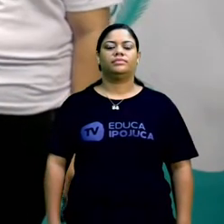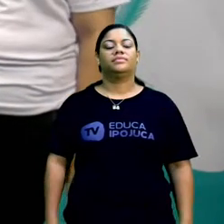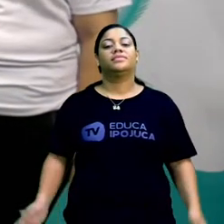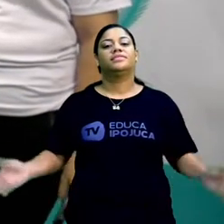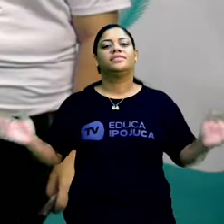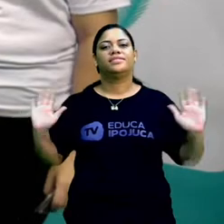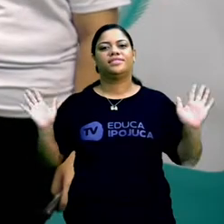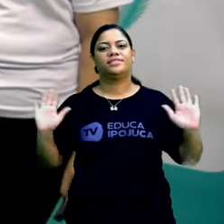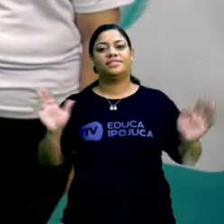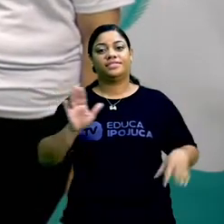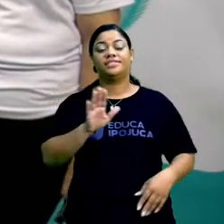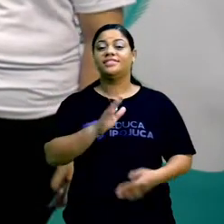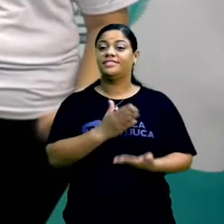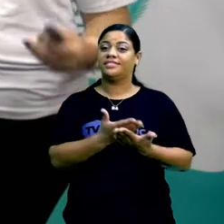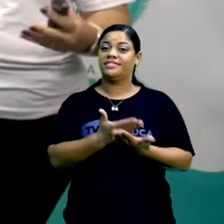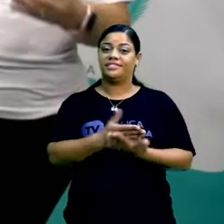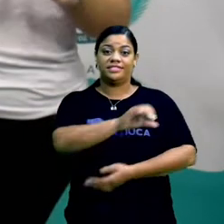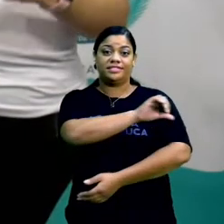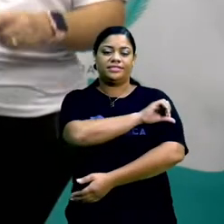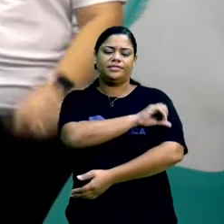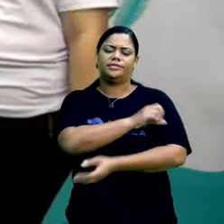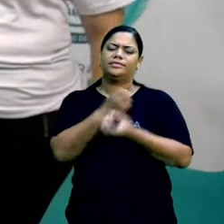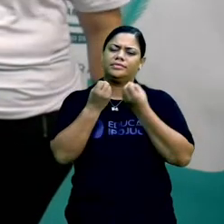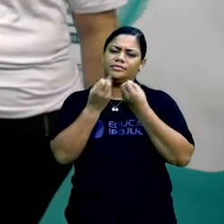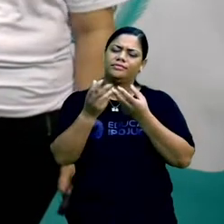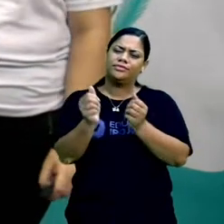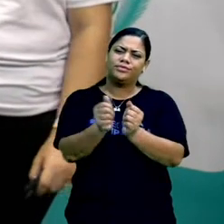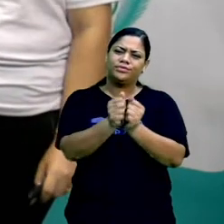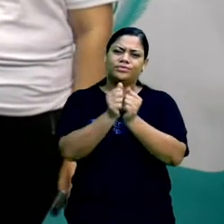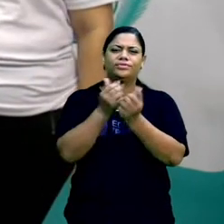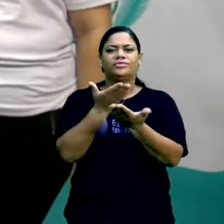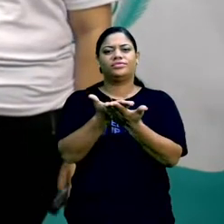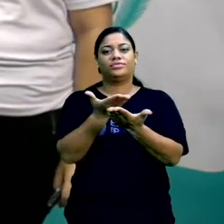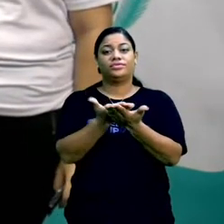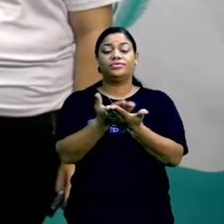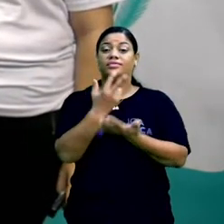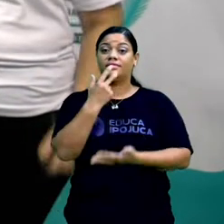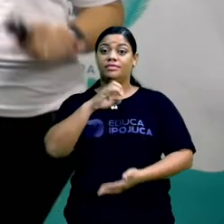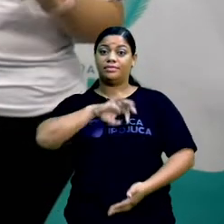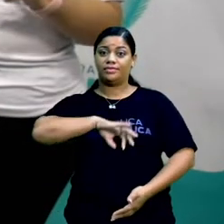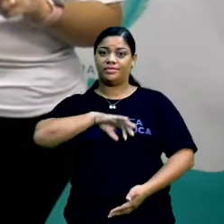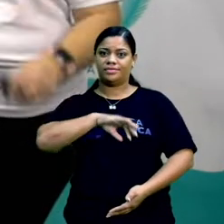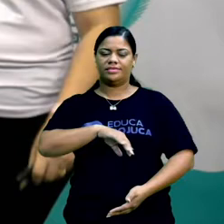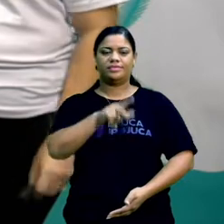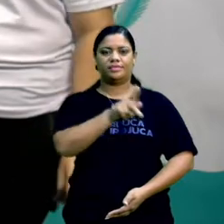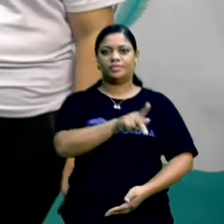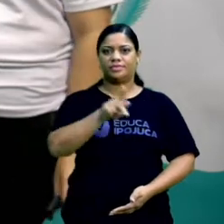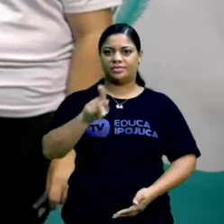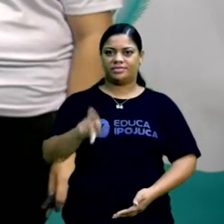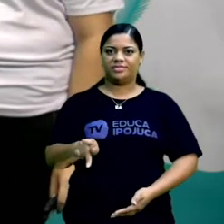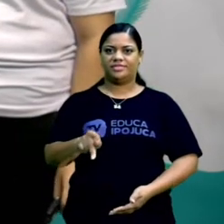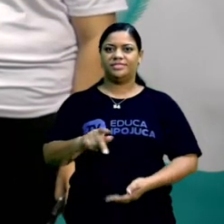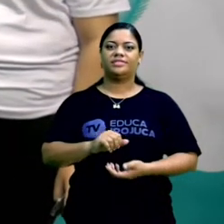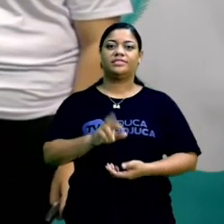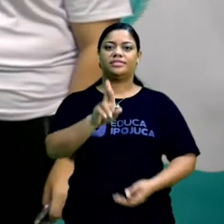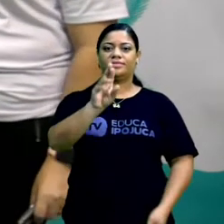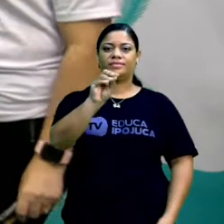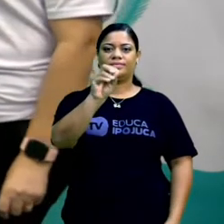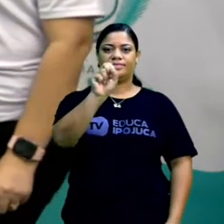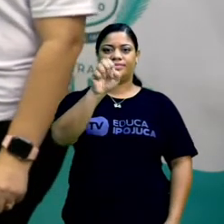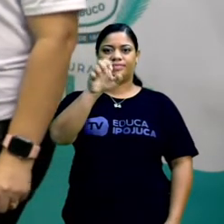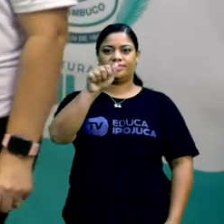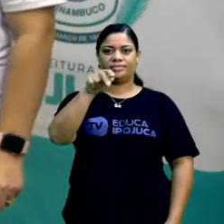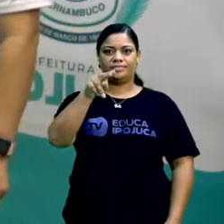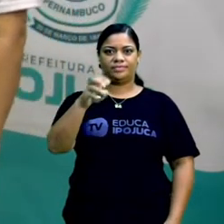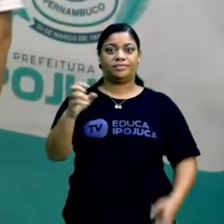Olá estudantes do nono ano, que bom estarmos juntos para mais uma aula de língua portuguesa. Eu sou sua professora Roseane Portello.